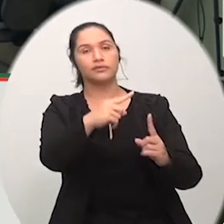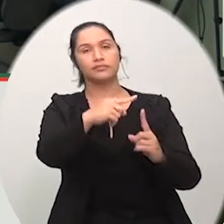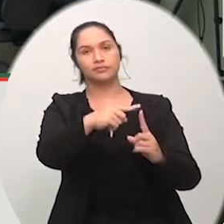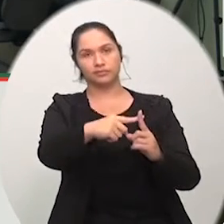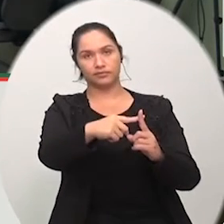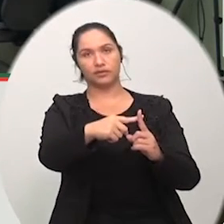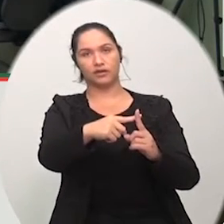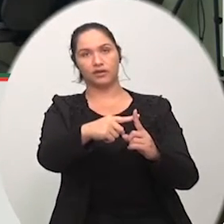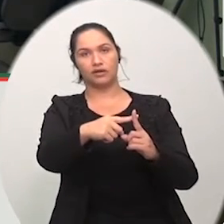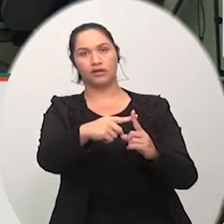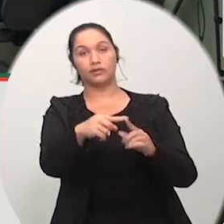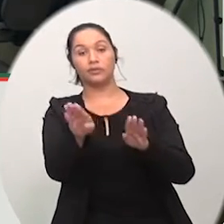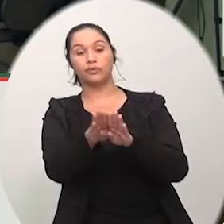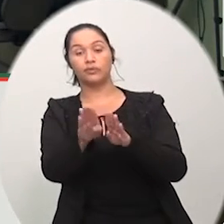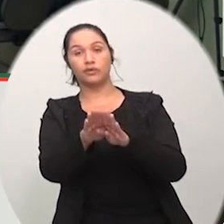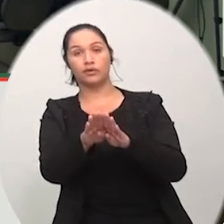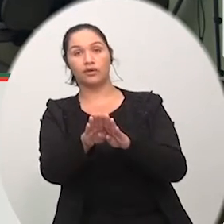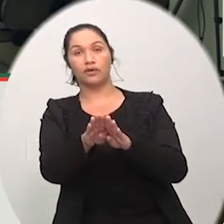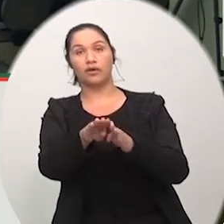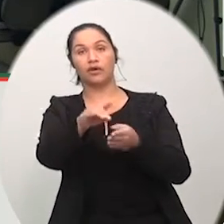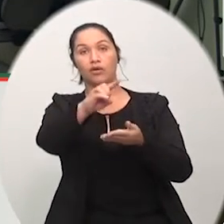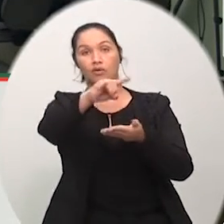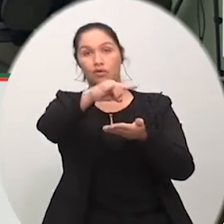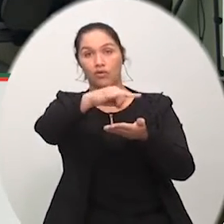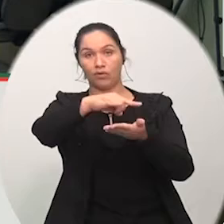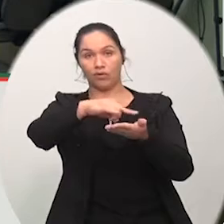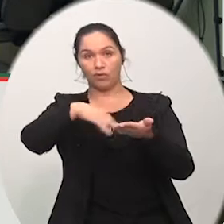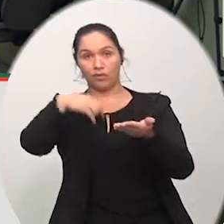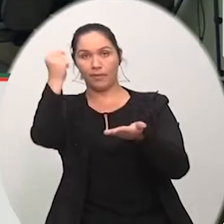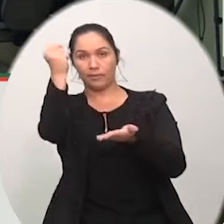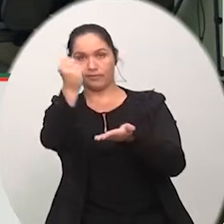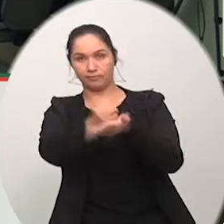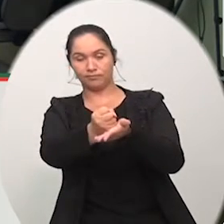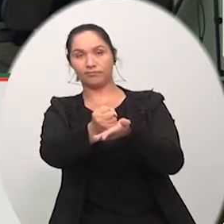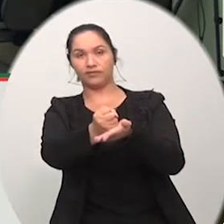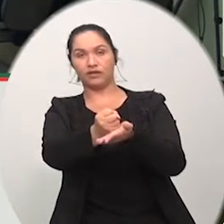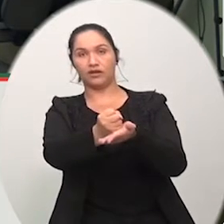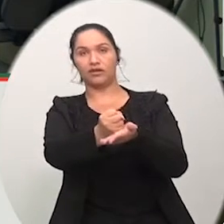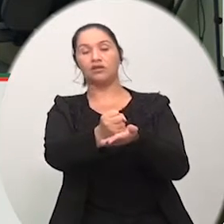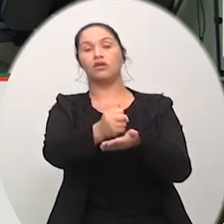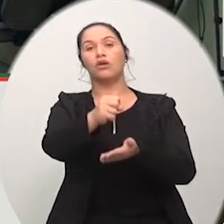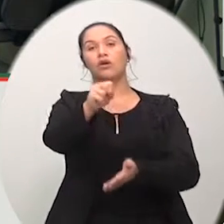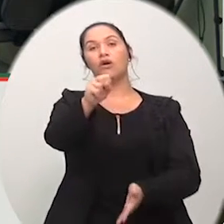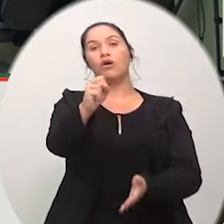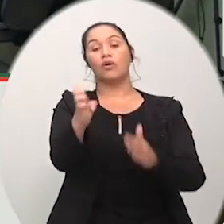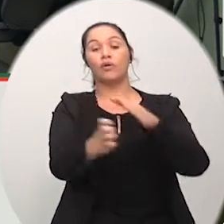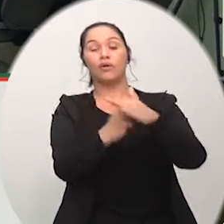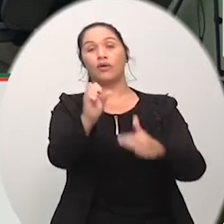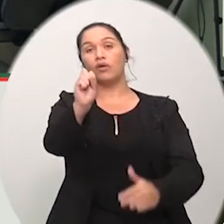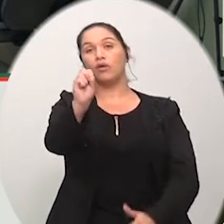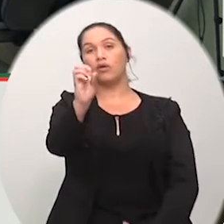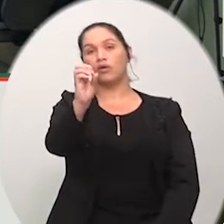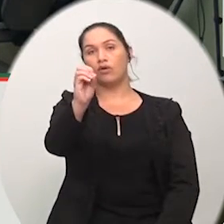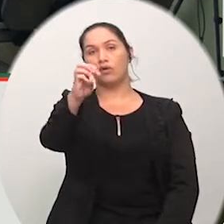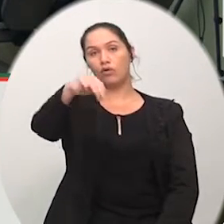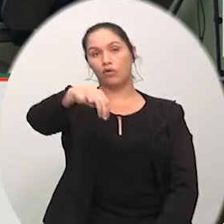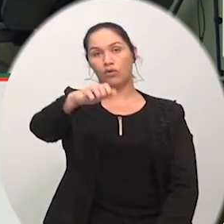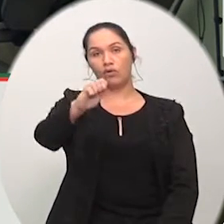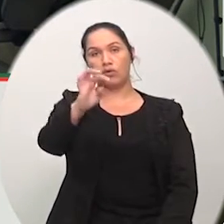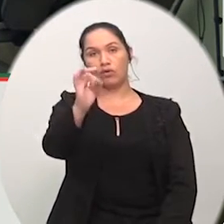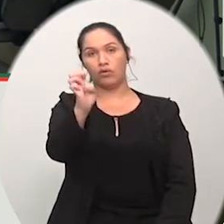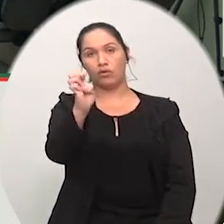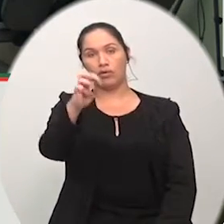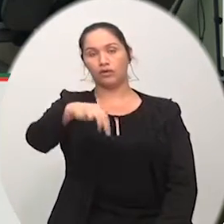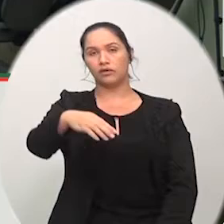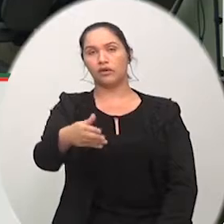Eu hoje, como ontem eu não fiz a falação aqui na tribuna, eu subi a essa tribuna para fazer um registro, que